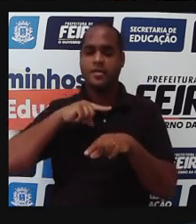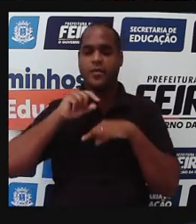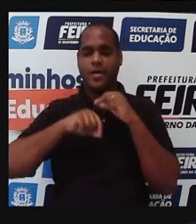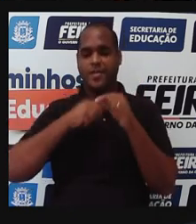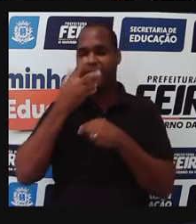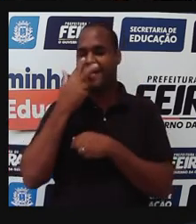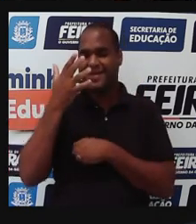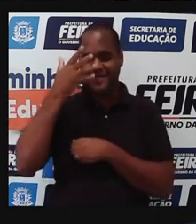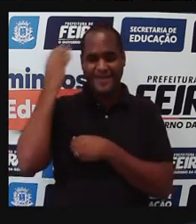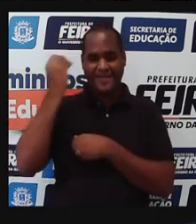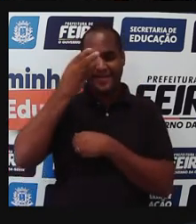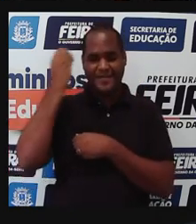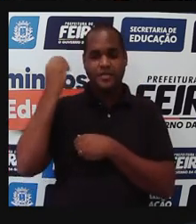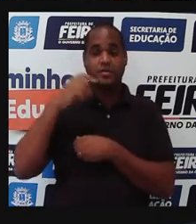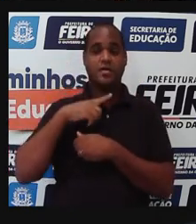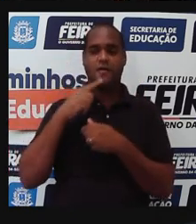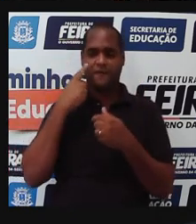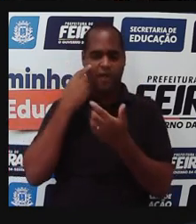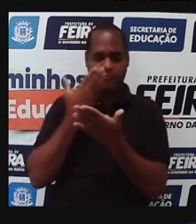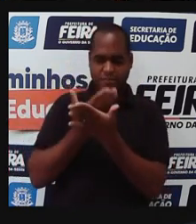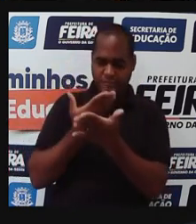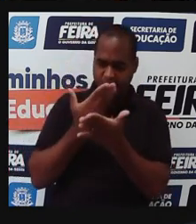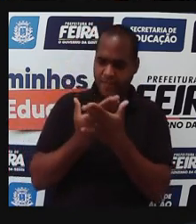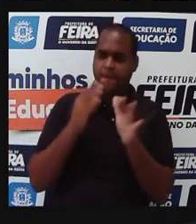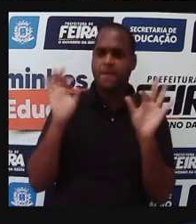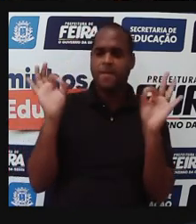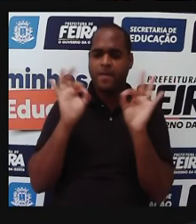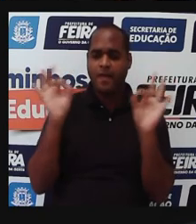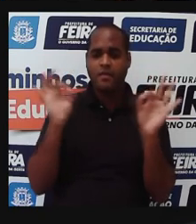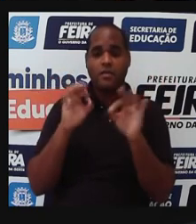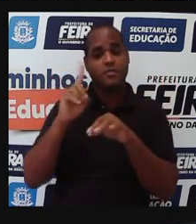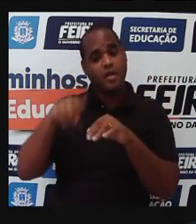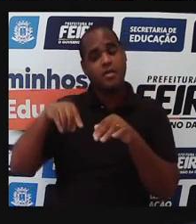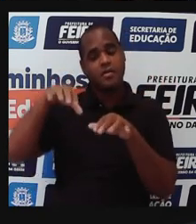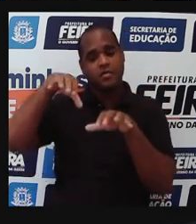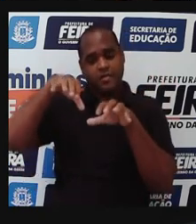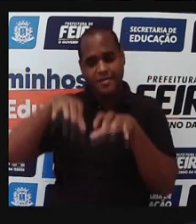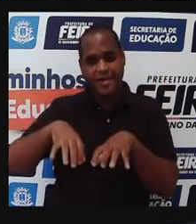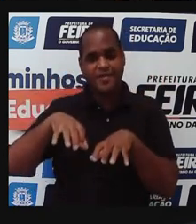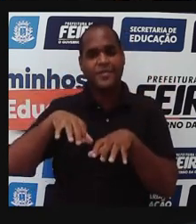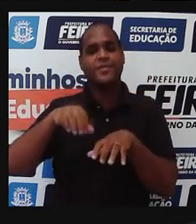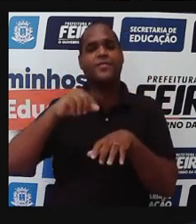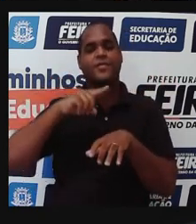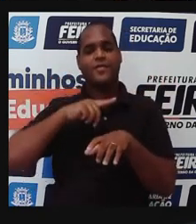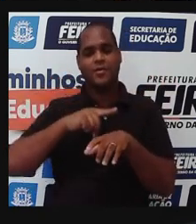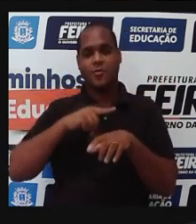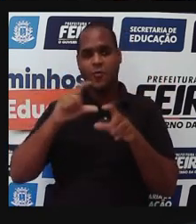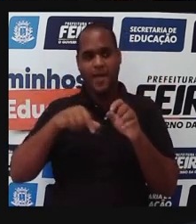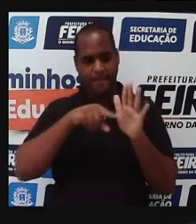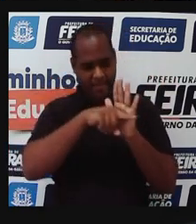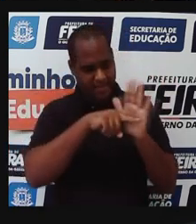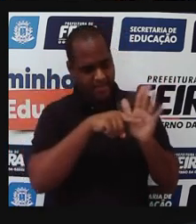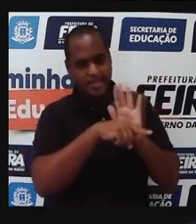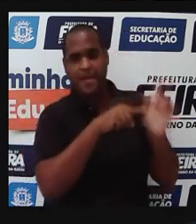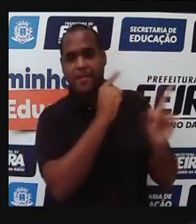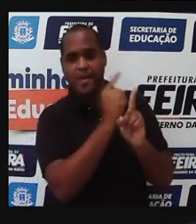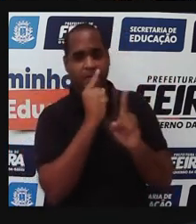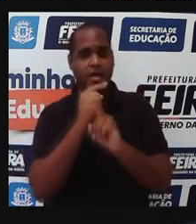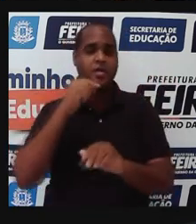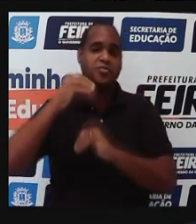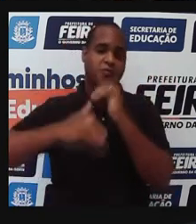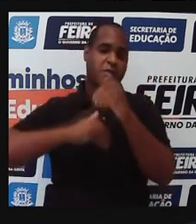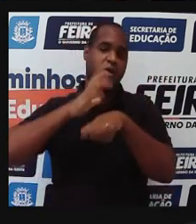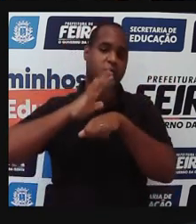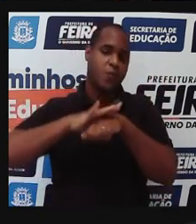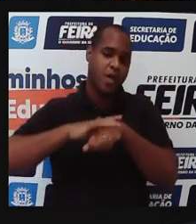esquecidas, não são vistas nem estudadas, por esses grandes centros, né, de pesquisa e de desenvolvimento